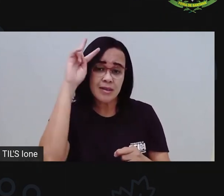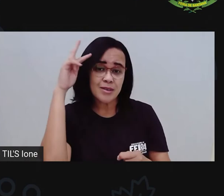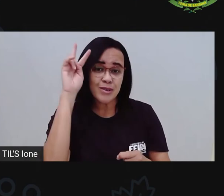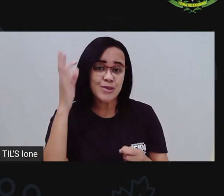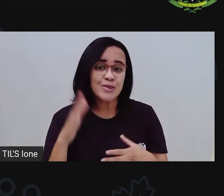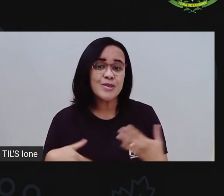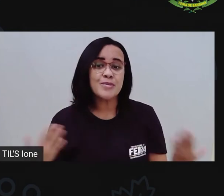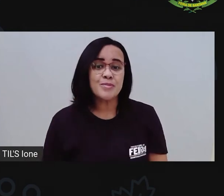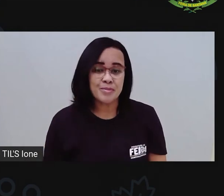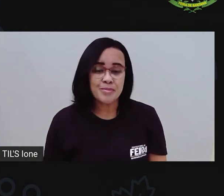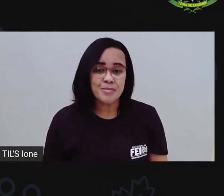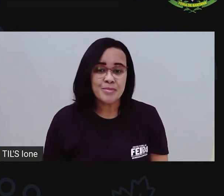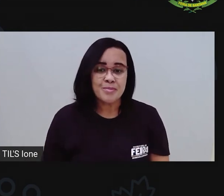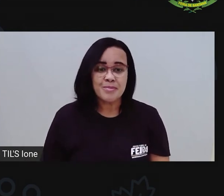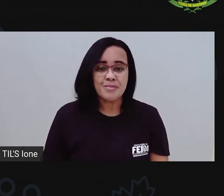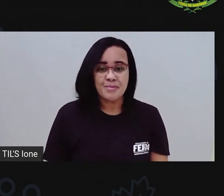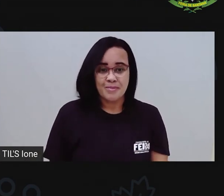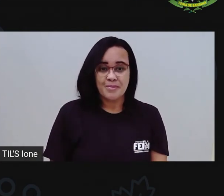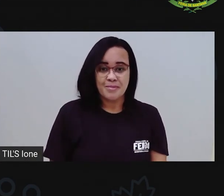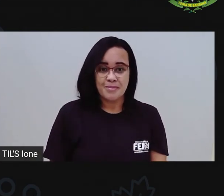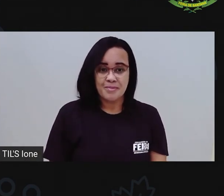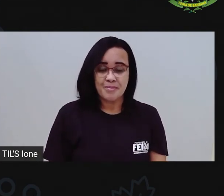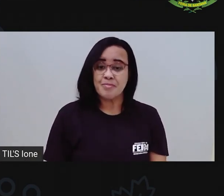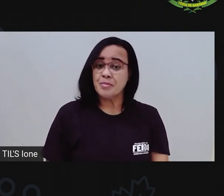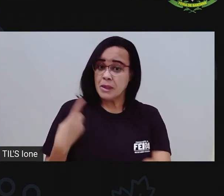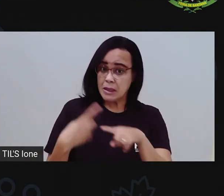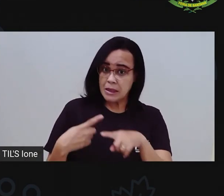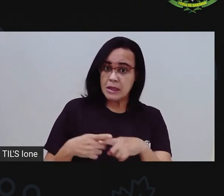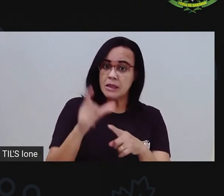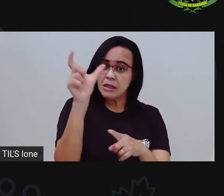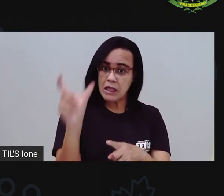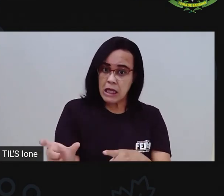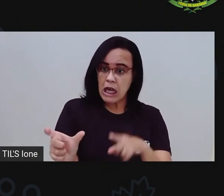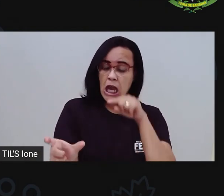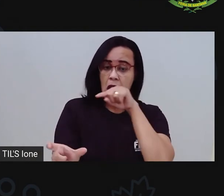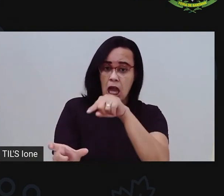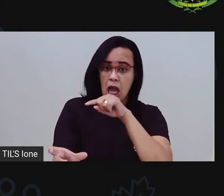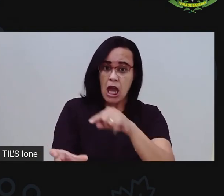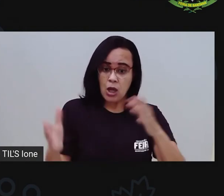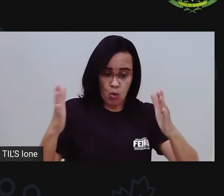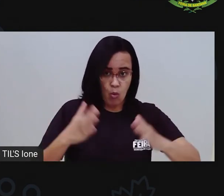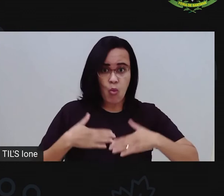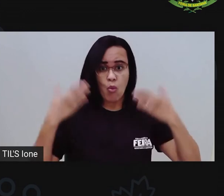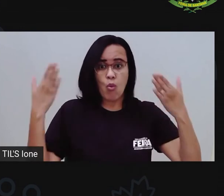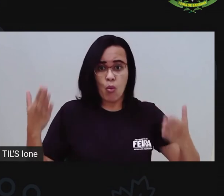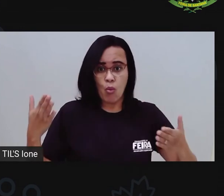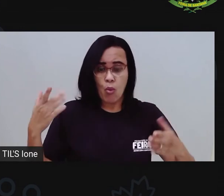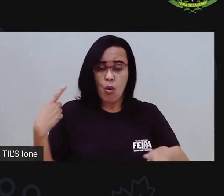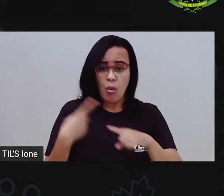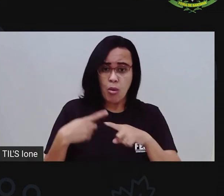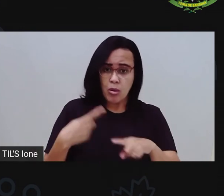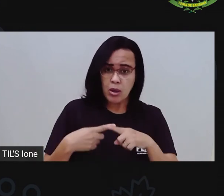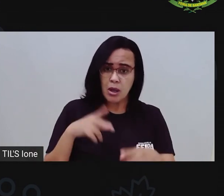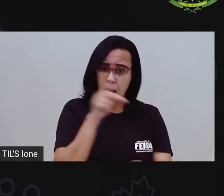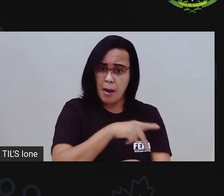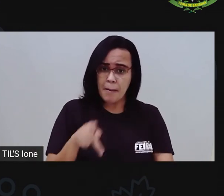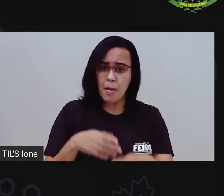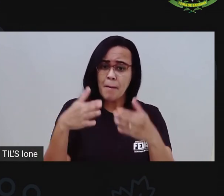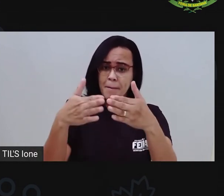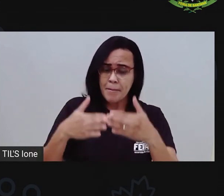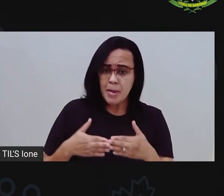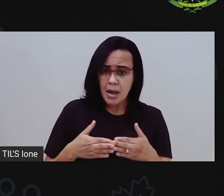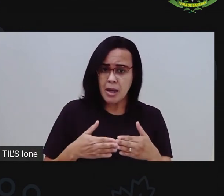E aí, é ele está lá surpreso porque a pró dele pede para ele pintar a mãe dele de amarelo. Mas